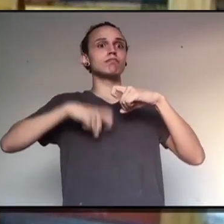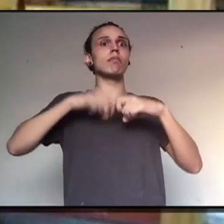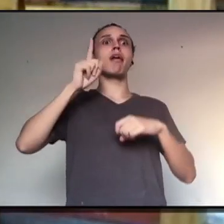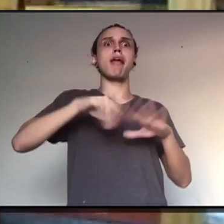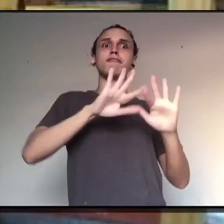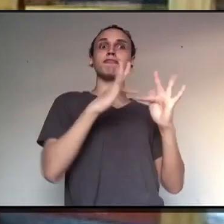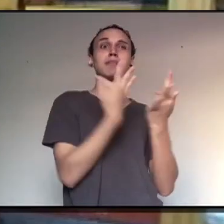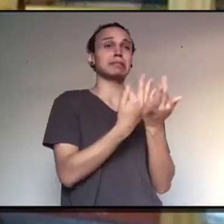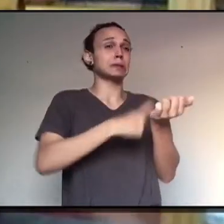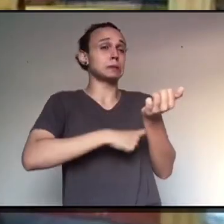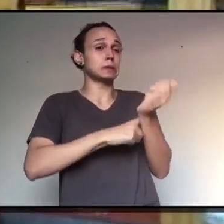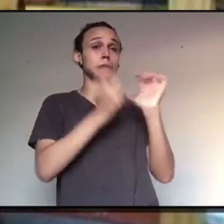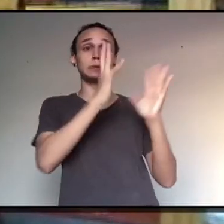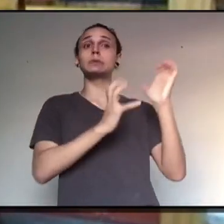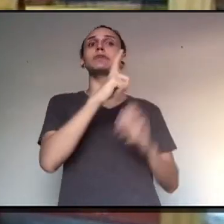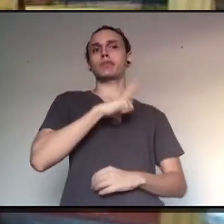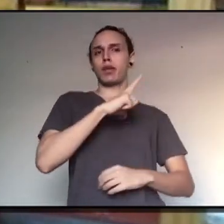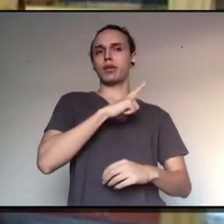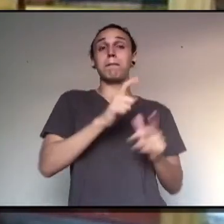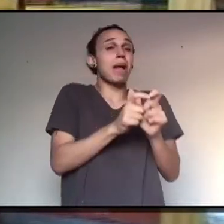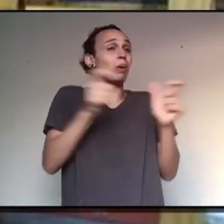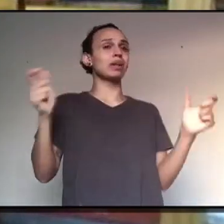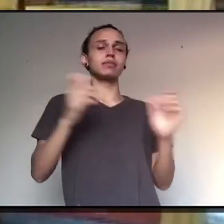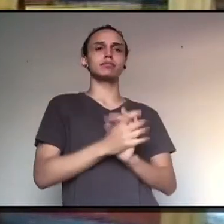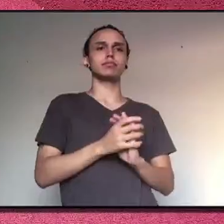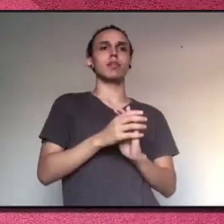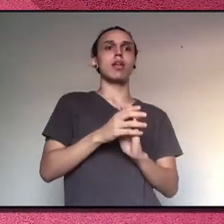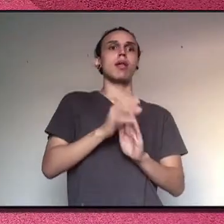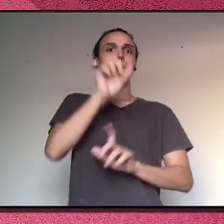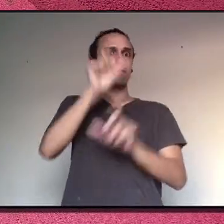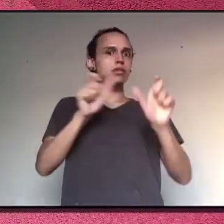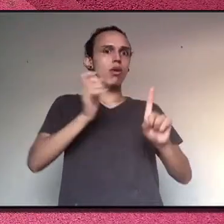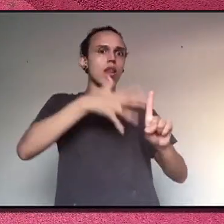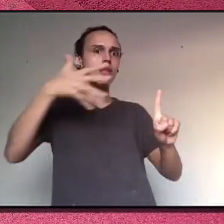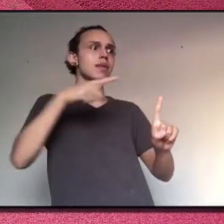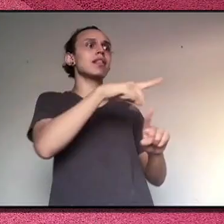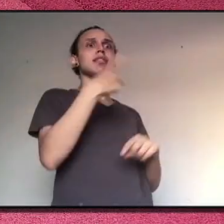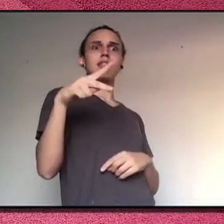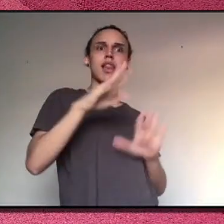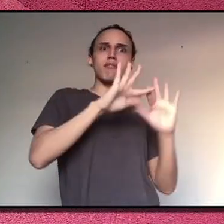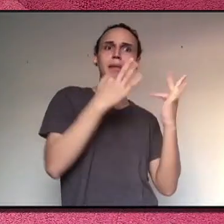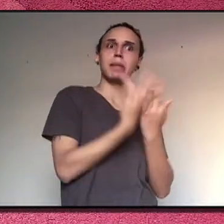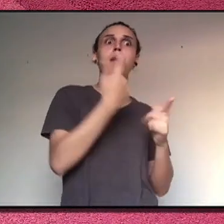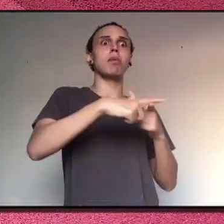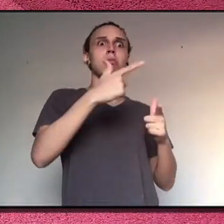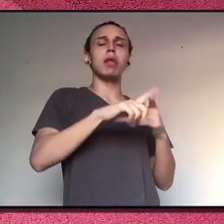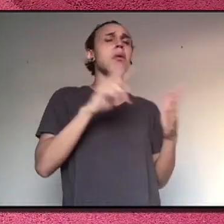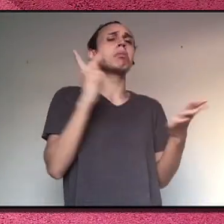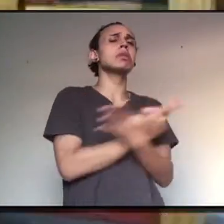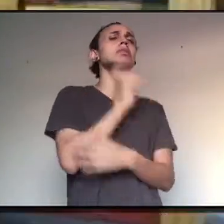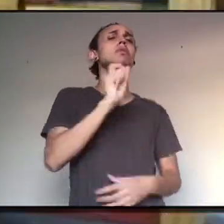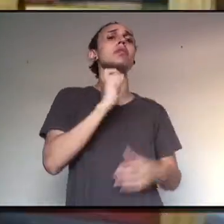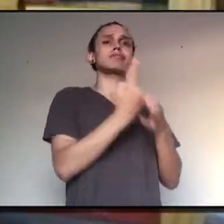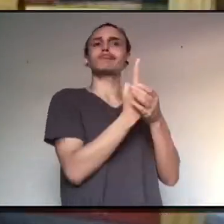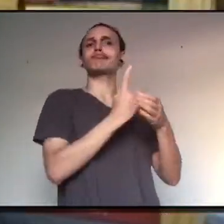gênero, ele é um aumentador de estresse para a maioria das famílias. O fato de que essas pessoas têm problema com essas famílias, provavelmente